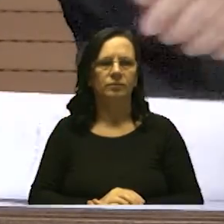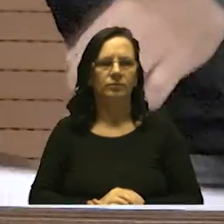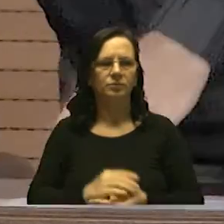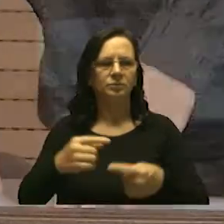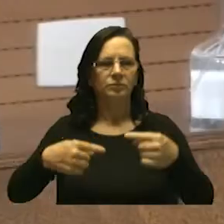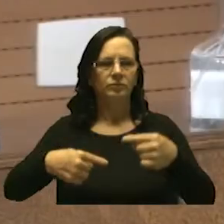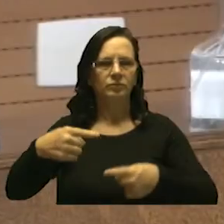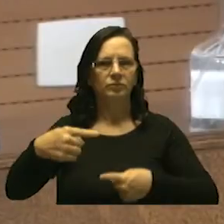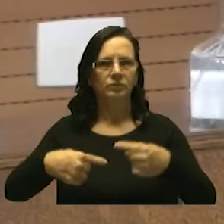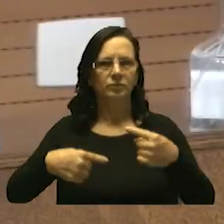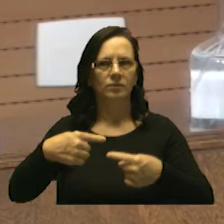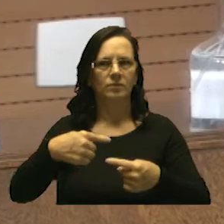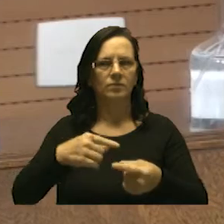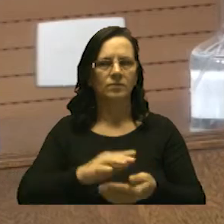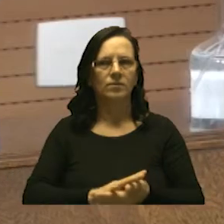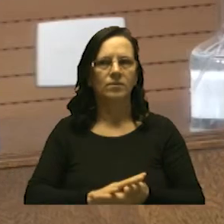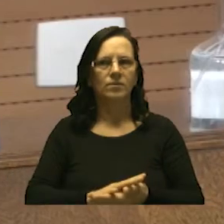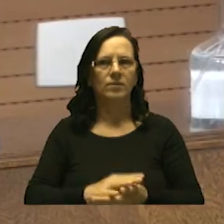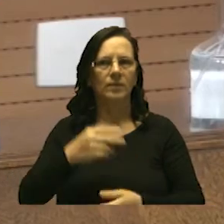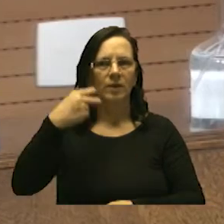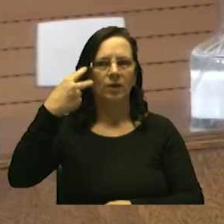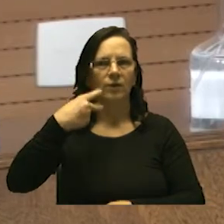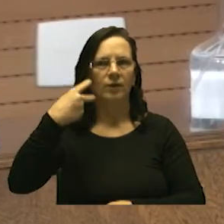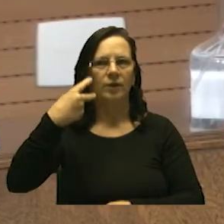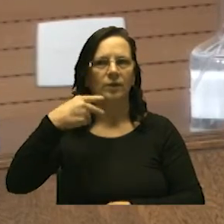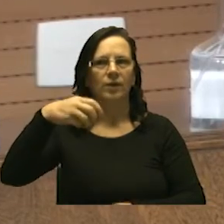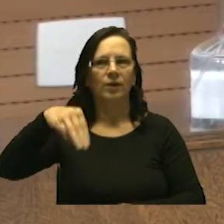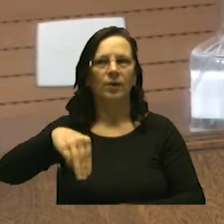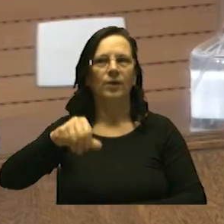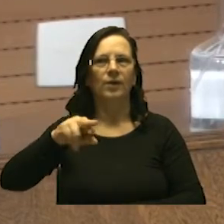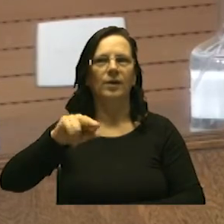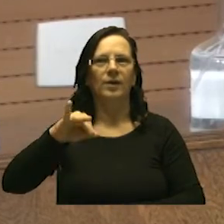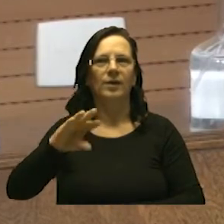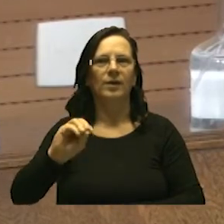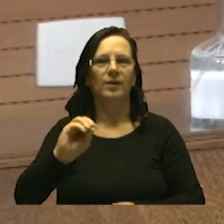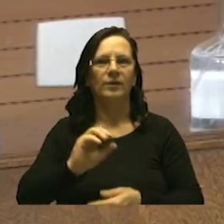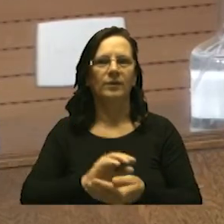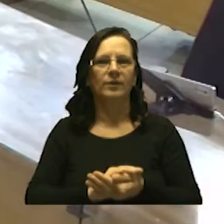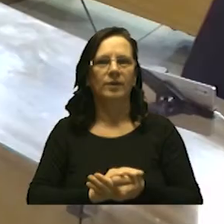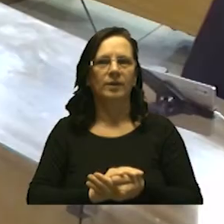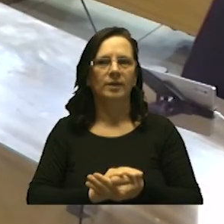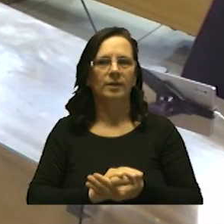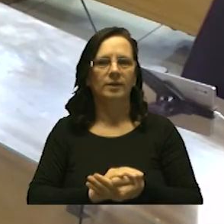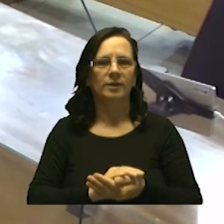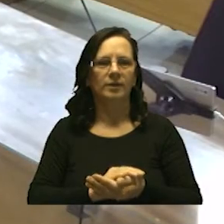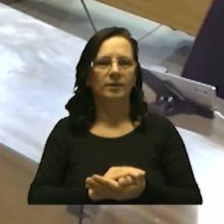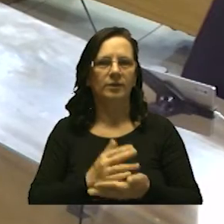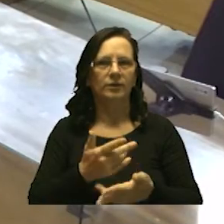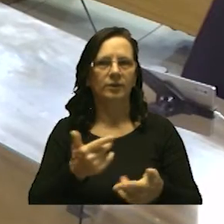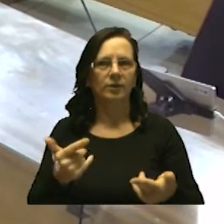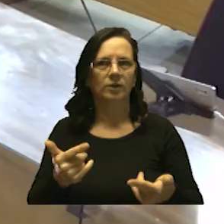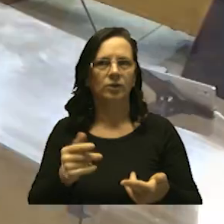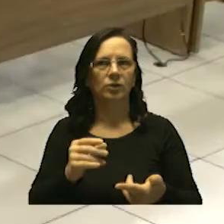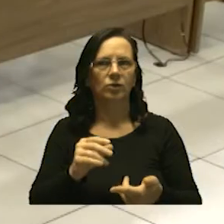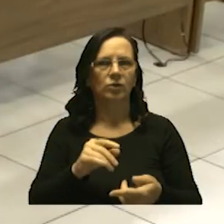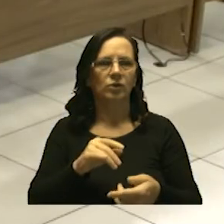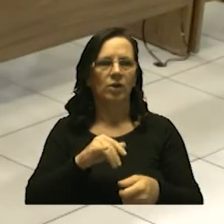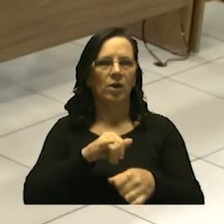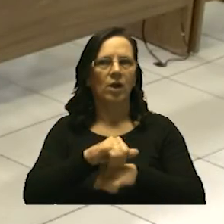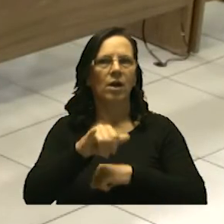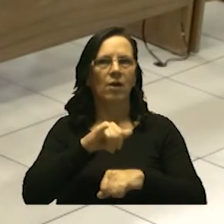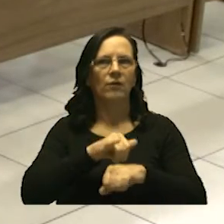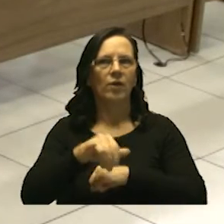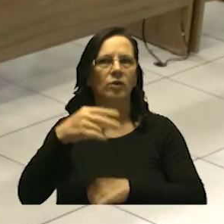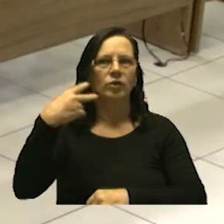Em discussão parecer com a palavra o vereador Marcinho. Questão de ordem seu presidente apenas para justificar a